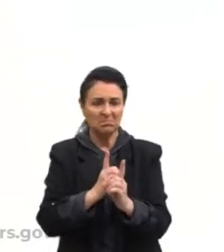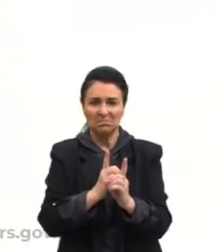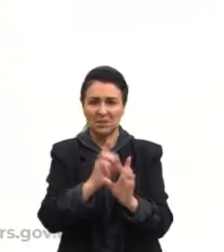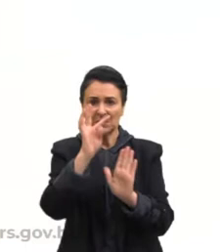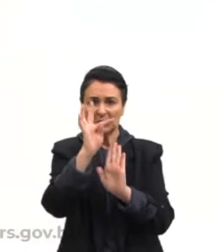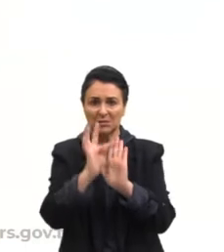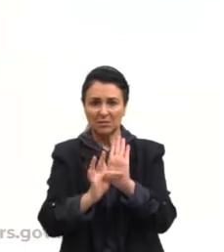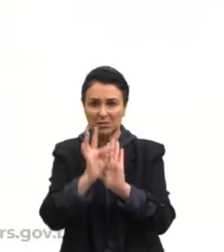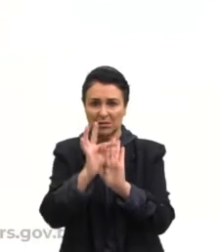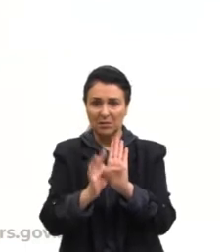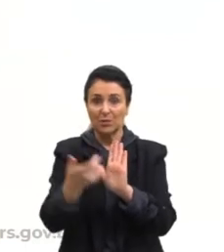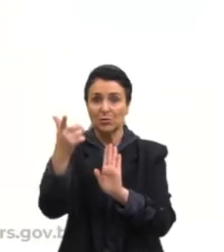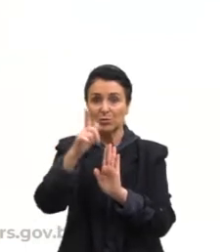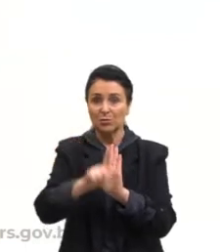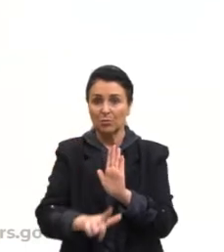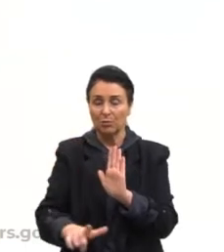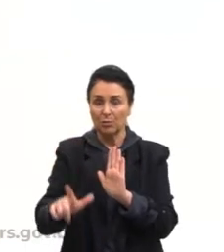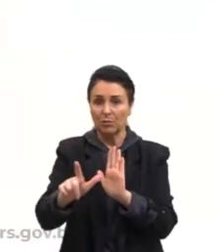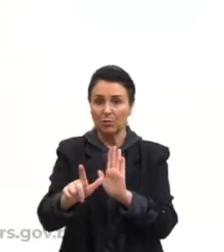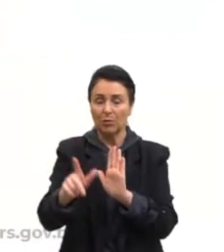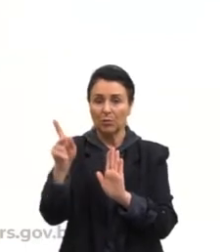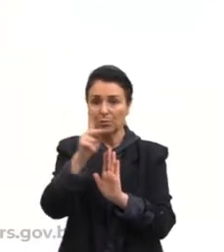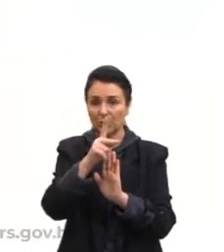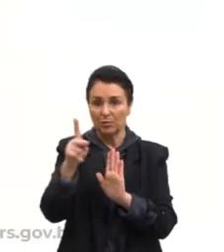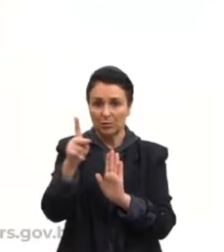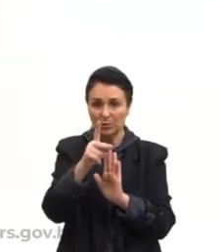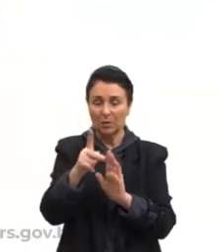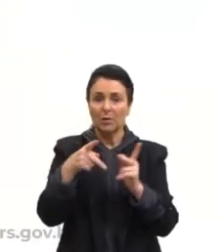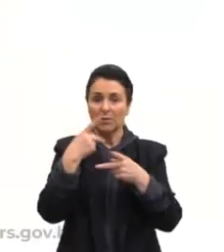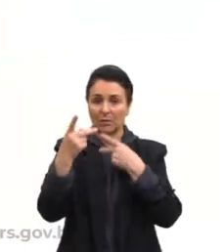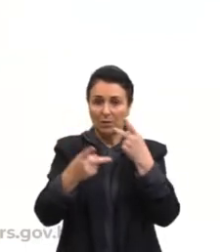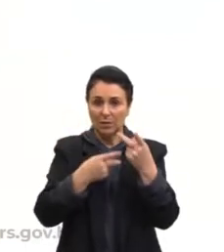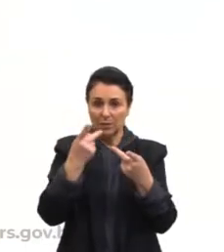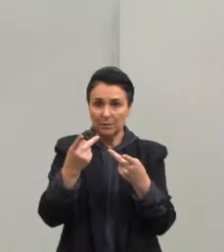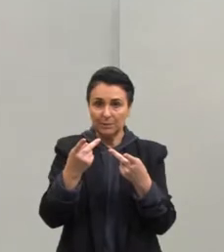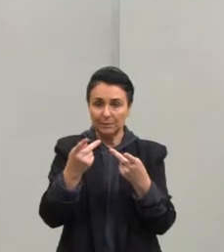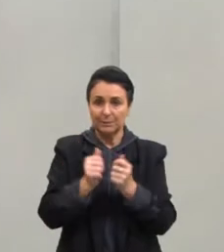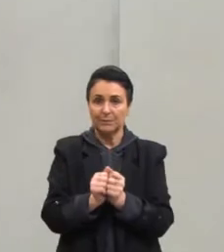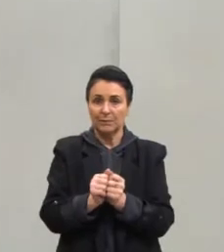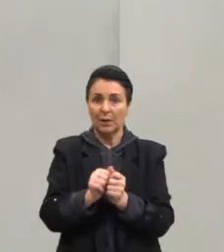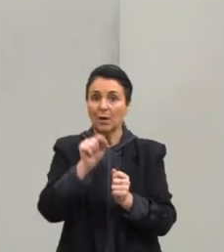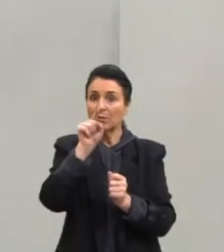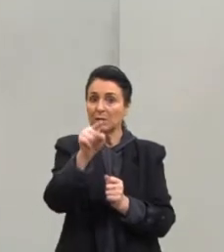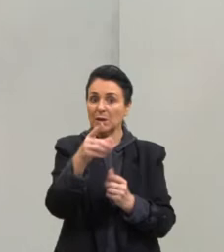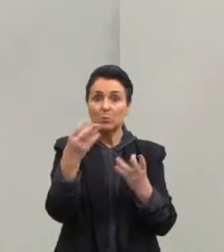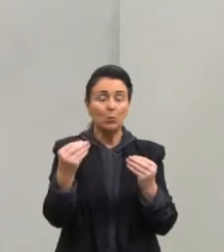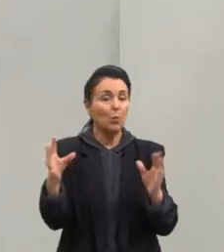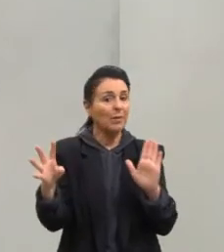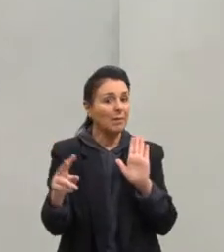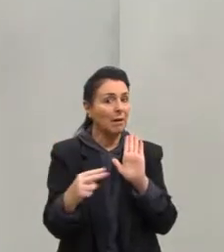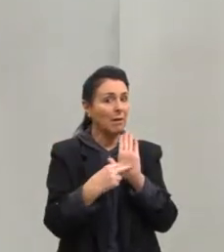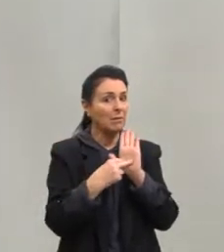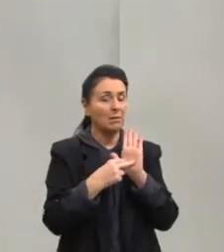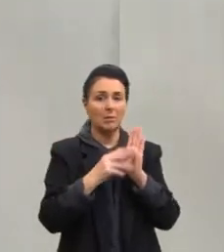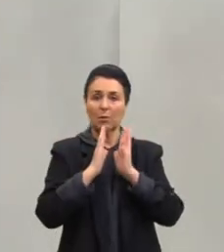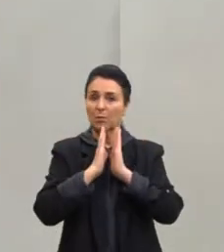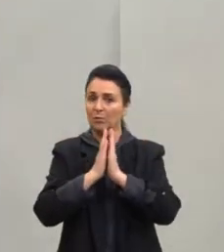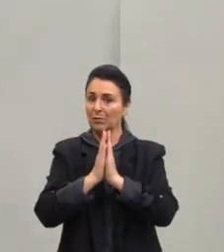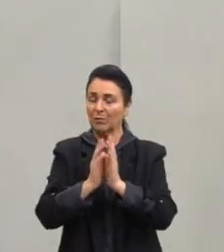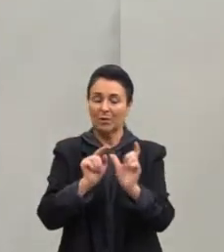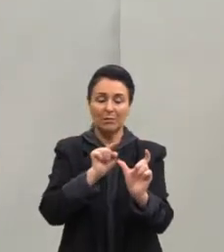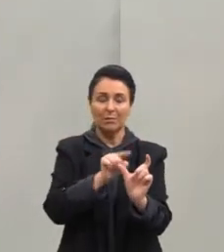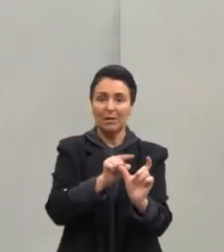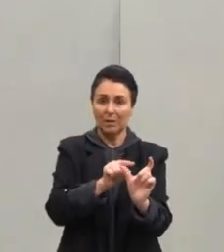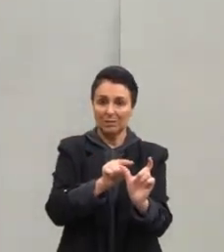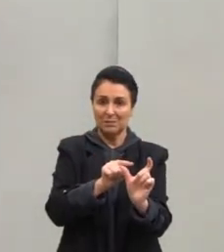volto de novo a vos dizer que vocês fiquem muito atentos, por favor, às palavras